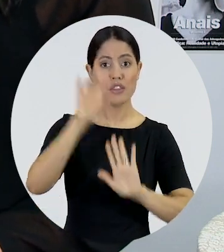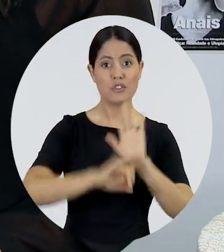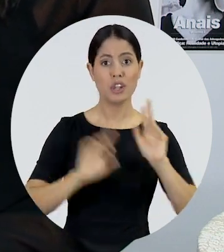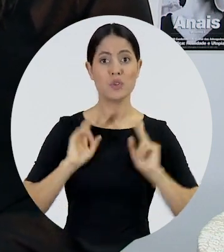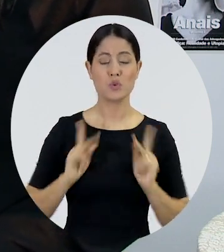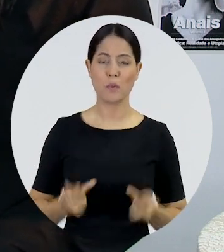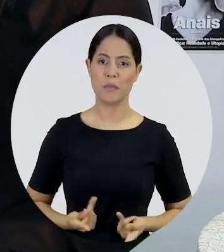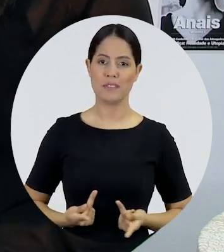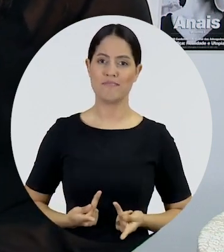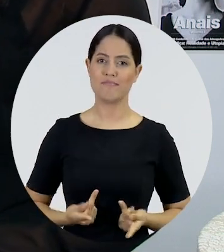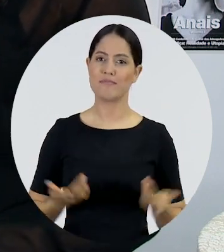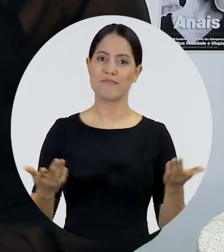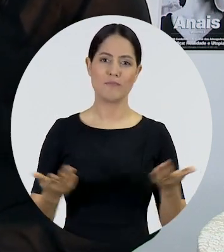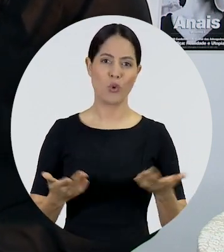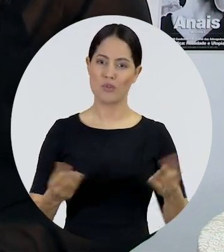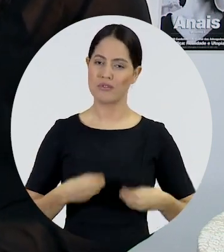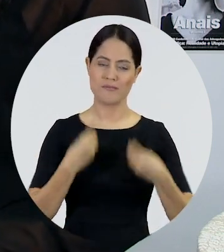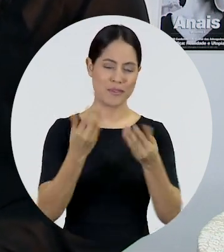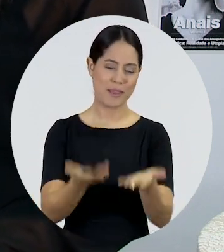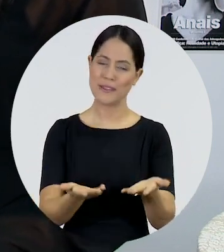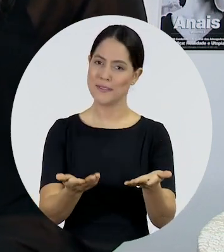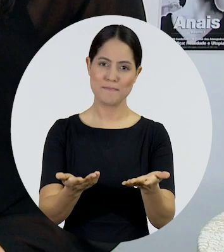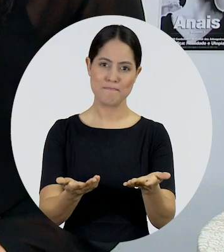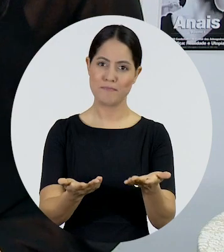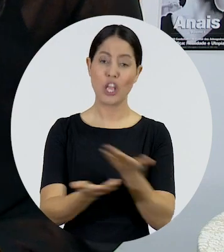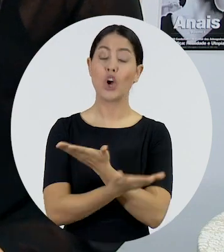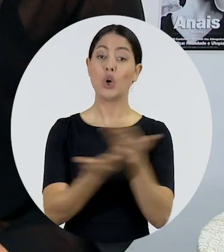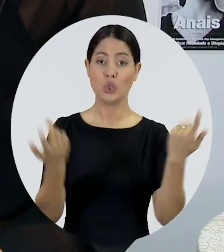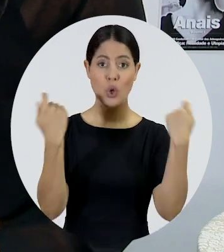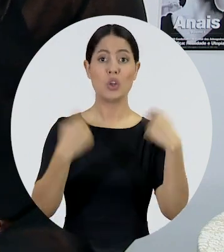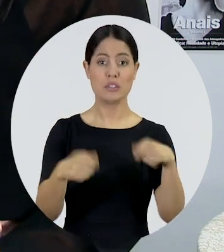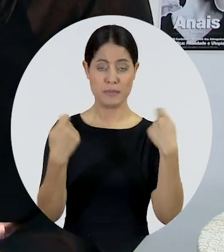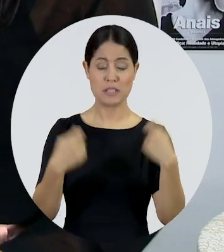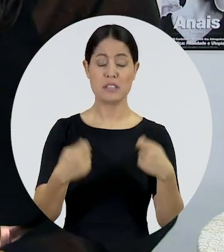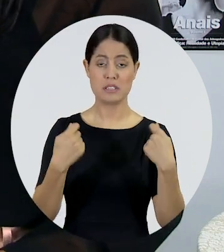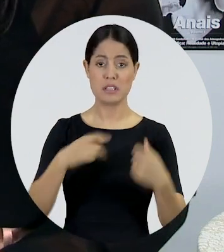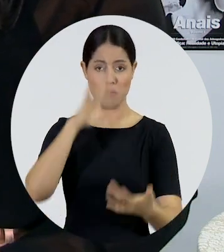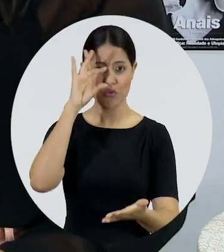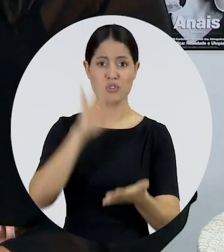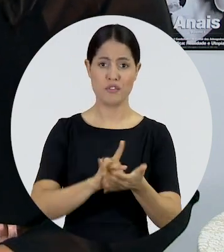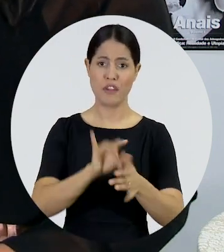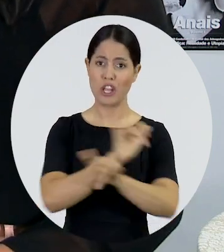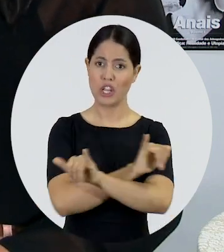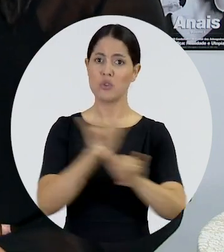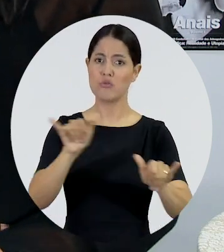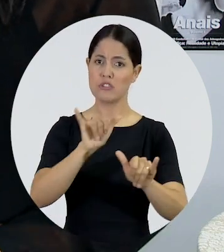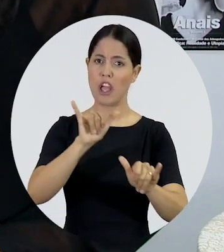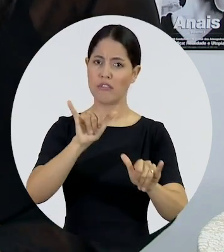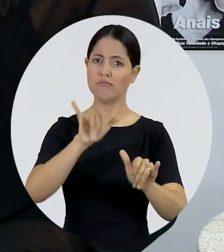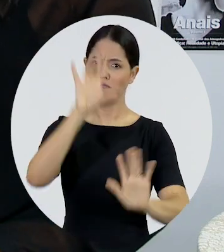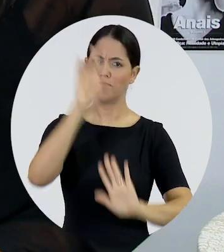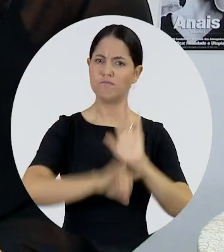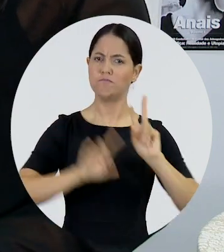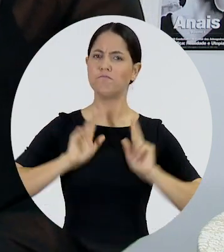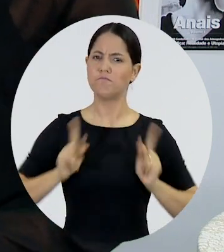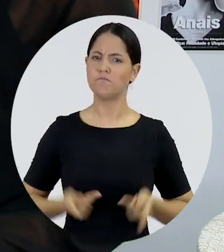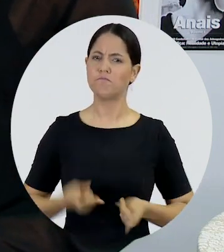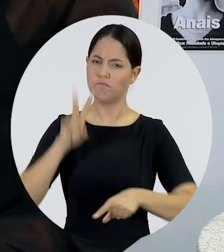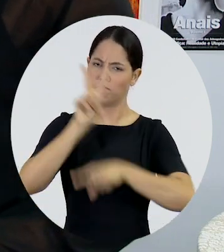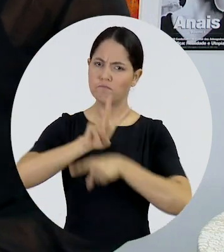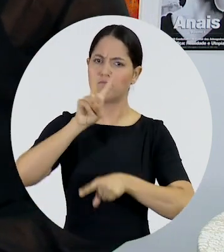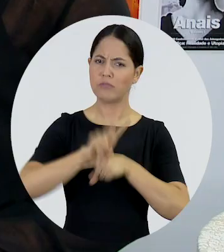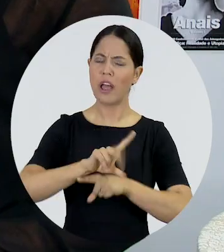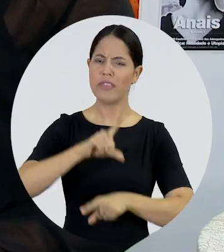direitos humanos não são dados. Precisamos reconhecer que existem, precisamos defender